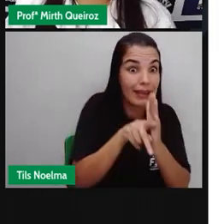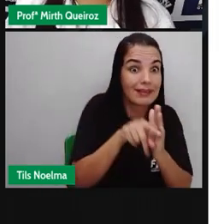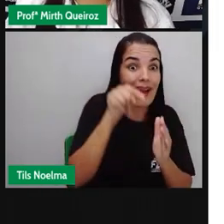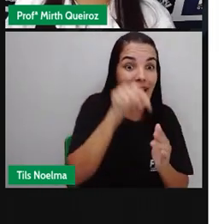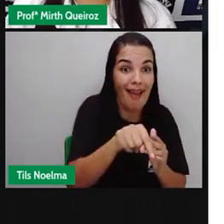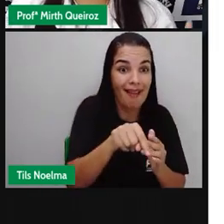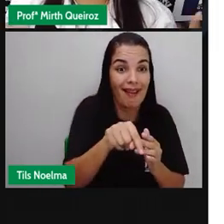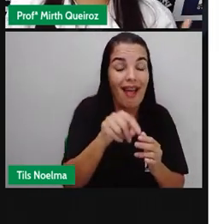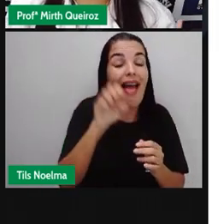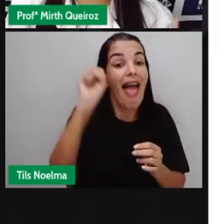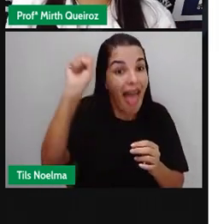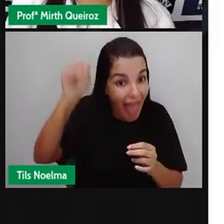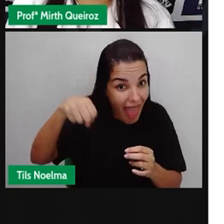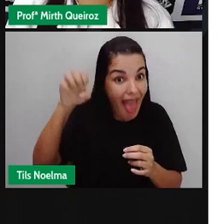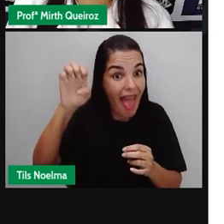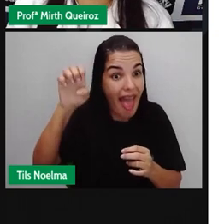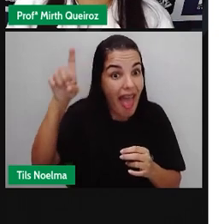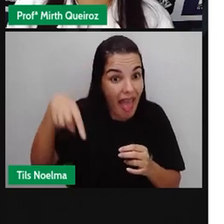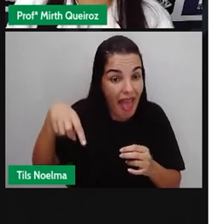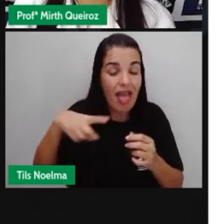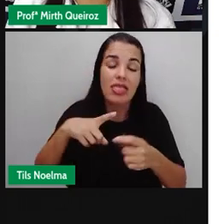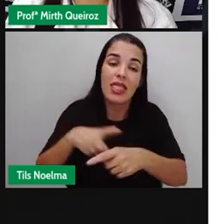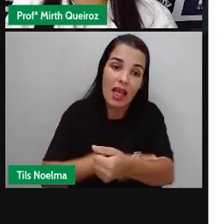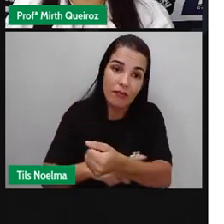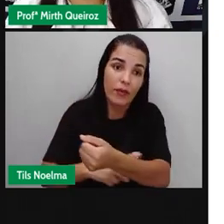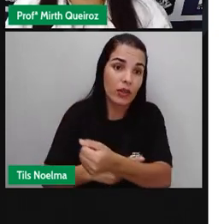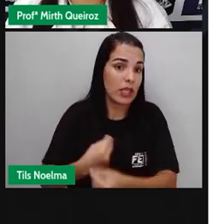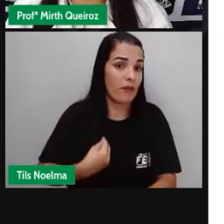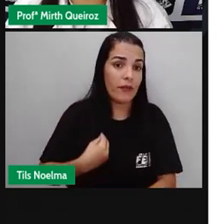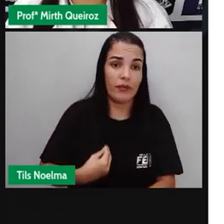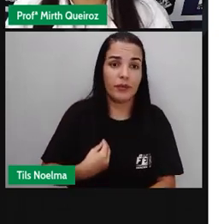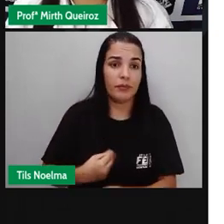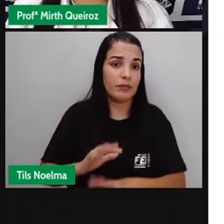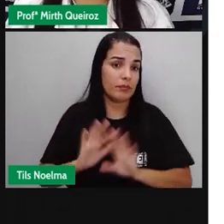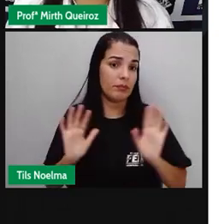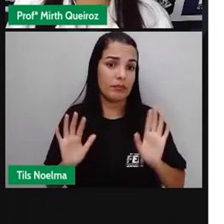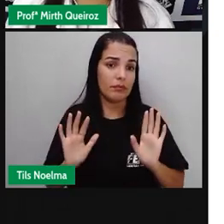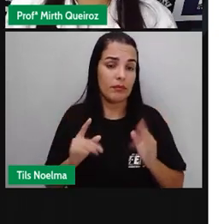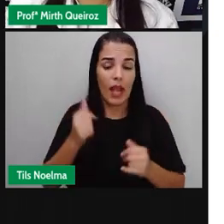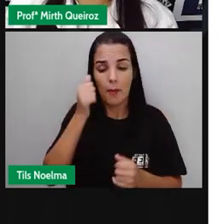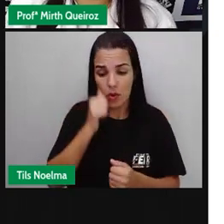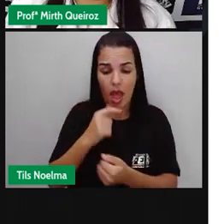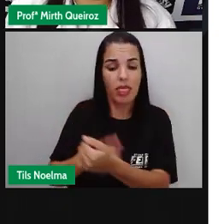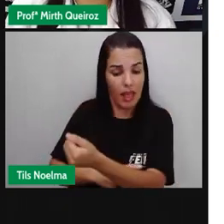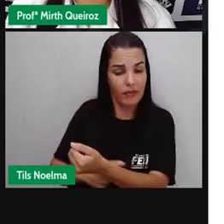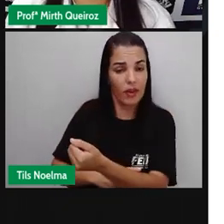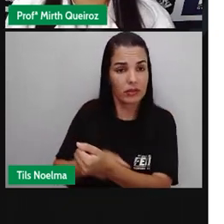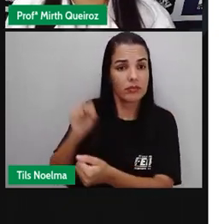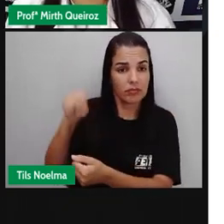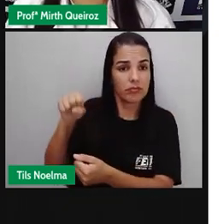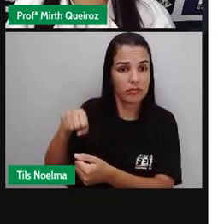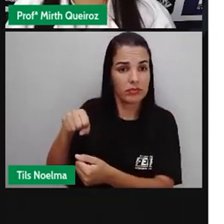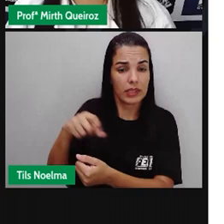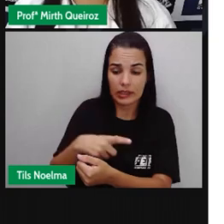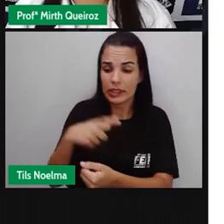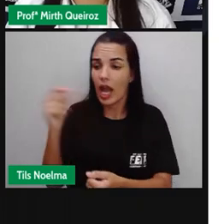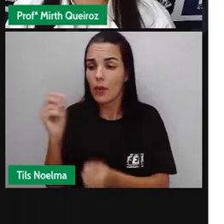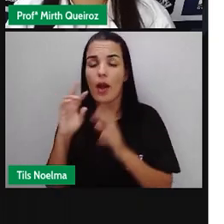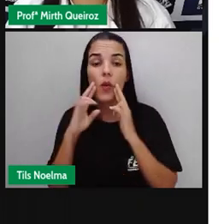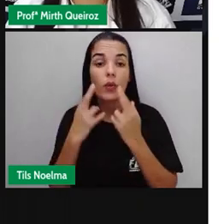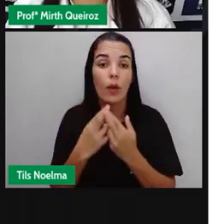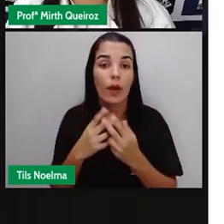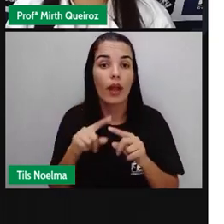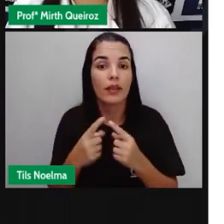Independente do momento, não foi exatamente naquele momento. Ela é uma mulher nervosa. A mulher que é nervosa saiu da reunião. Então,